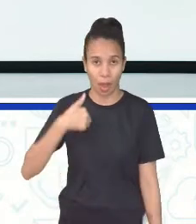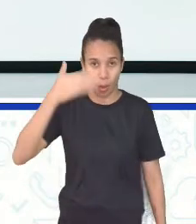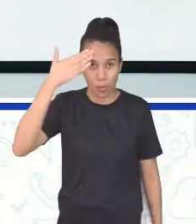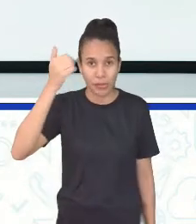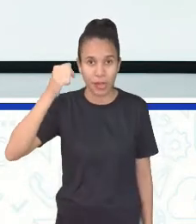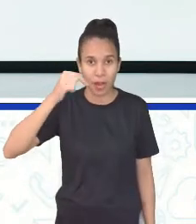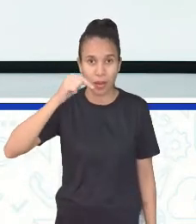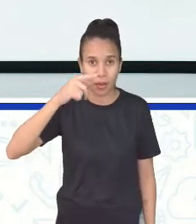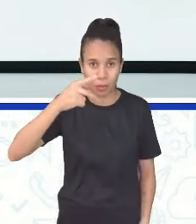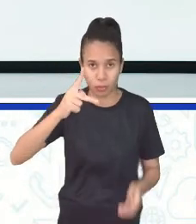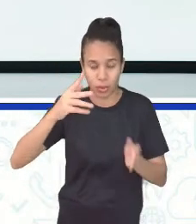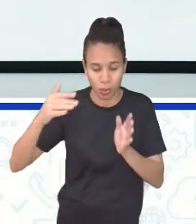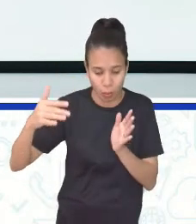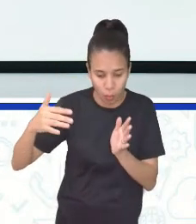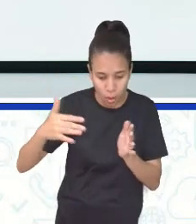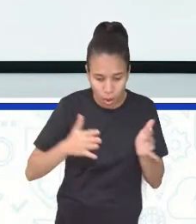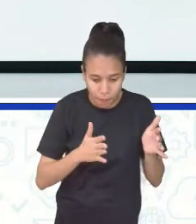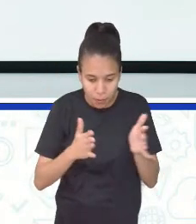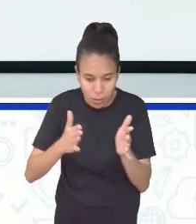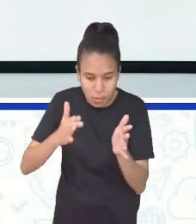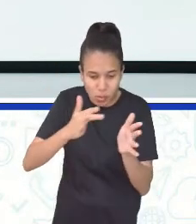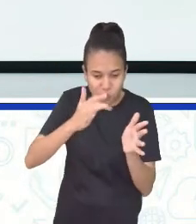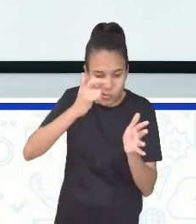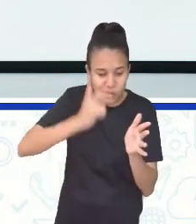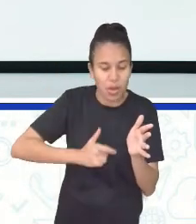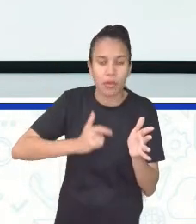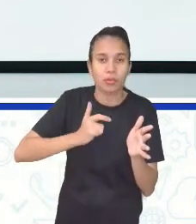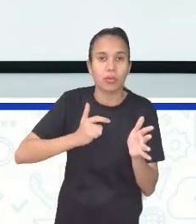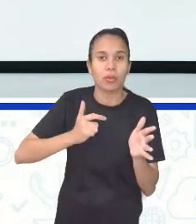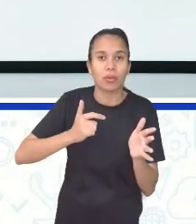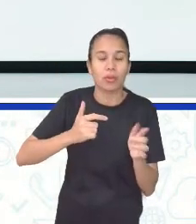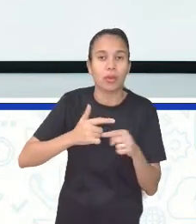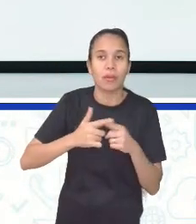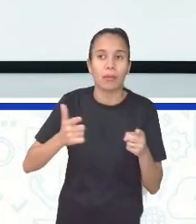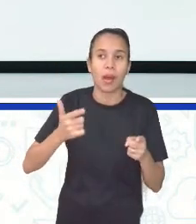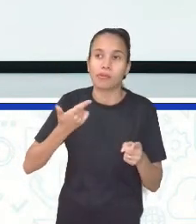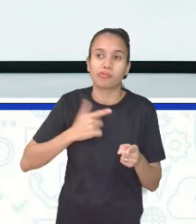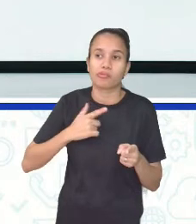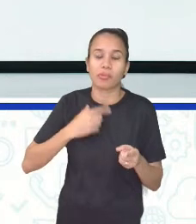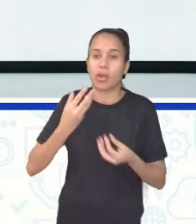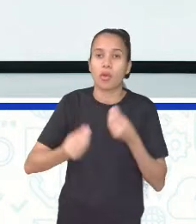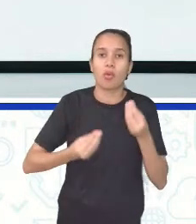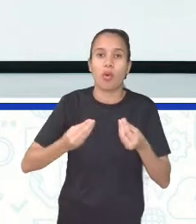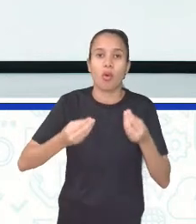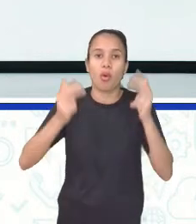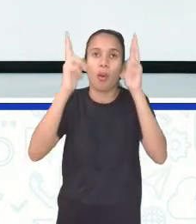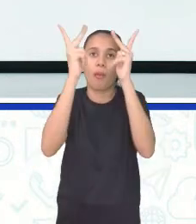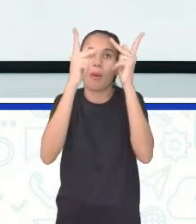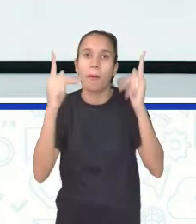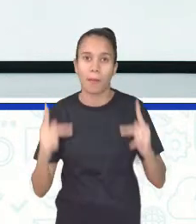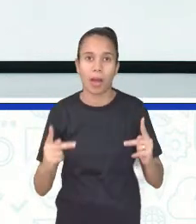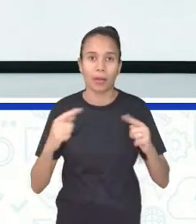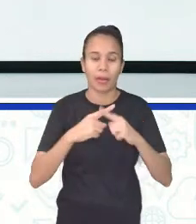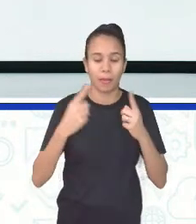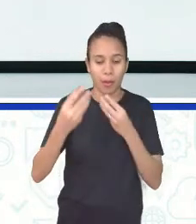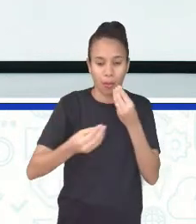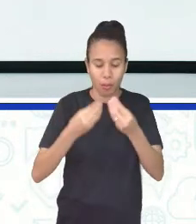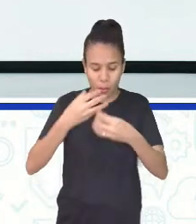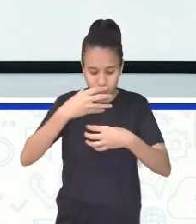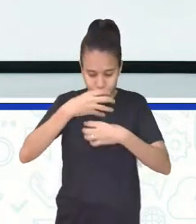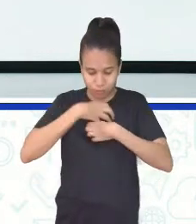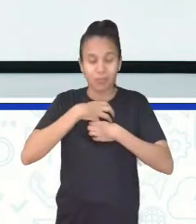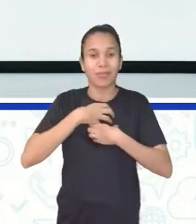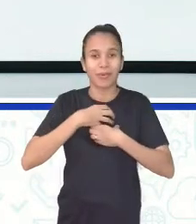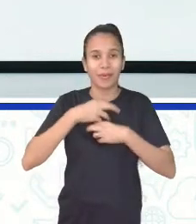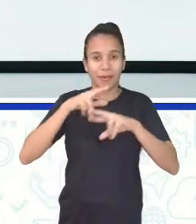Sei dos teus caminhos, mas não por mapas de GPS, e sim pelos órgãos e dos sentidos. Então,